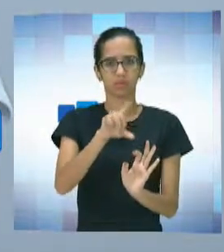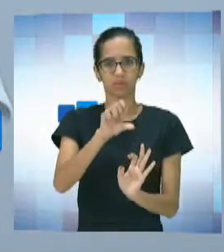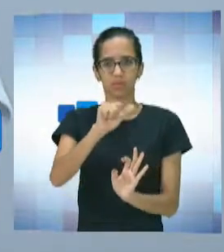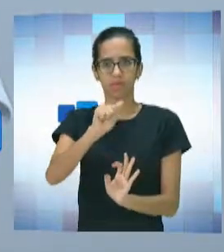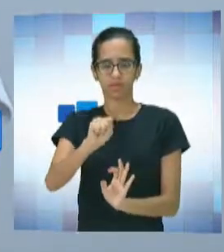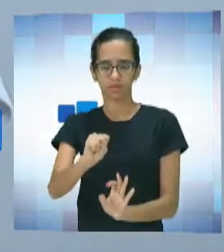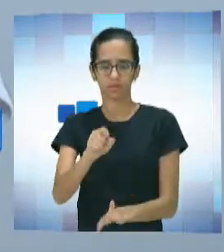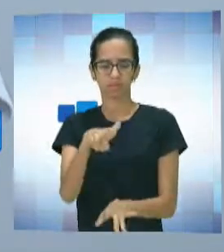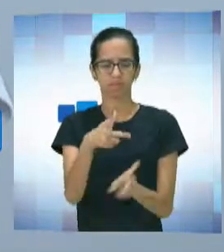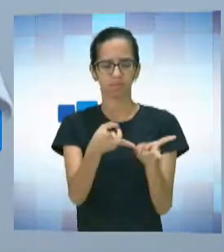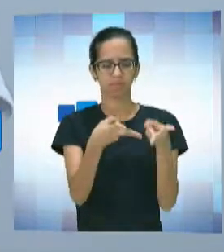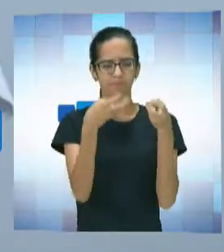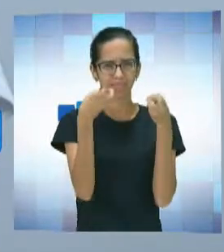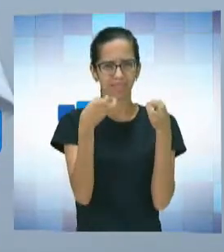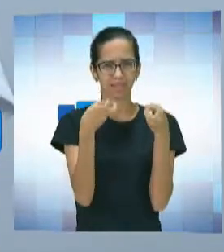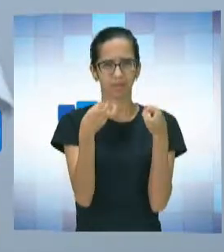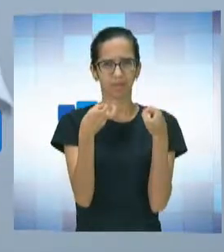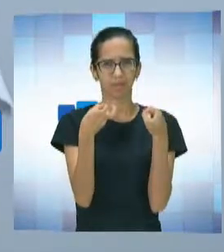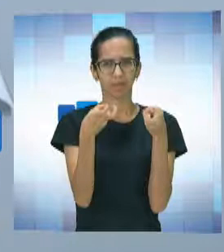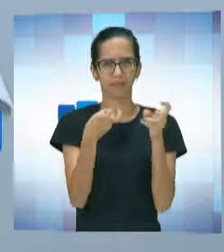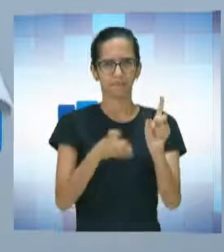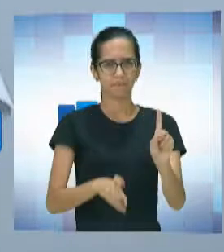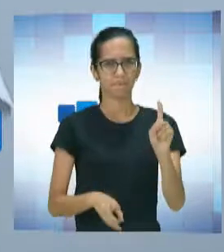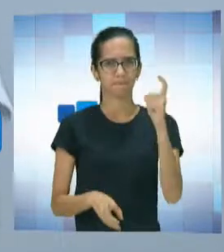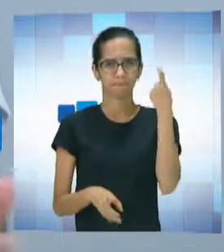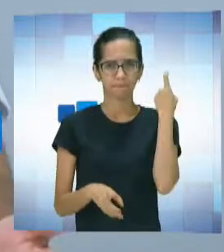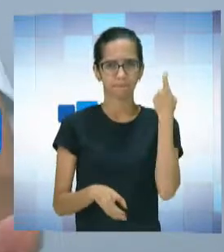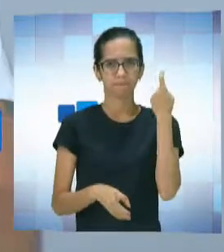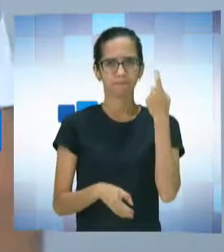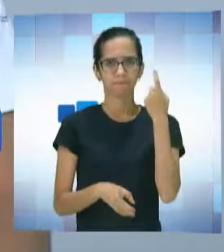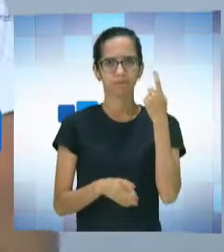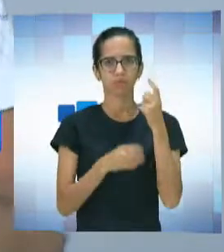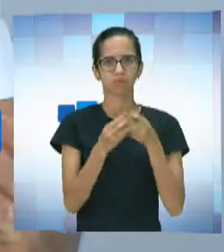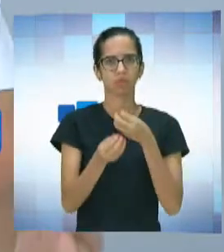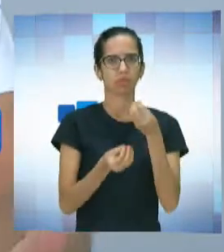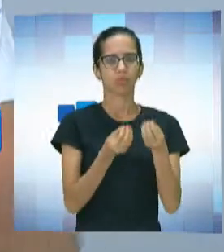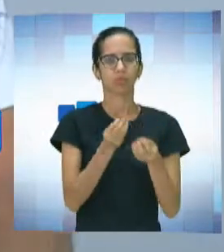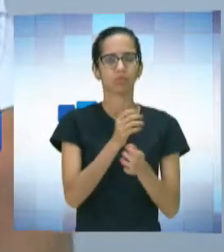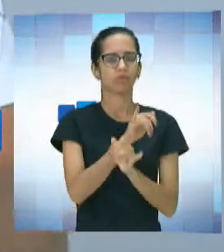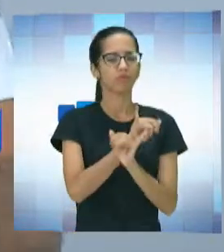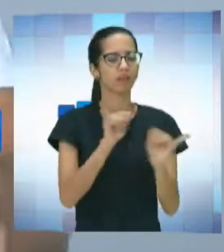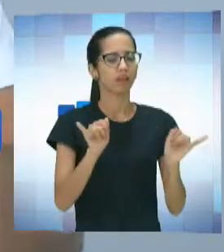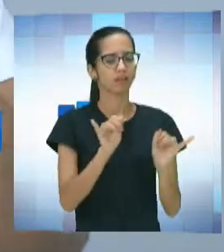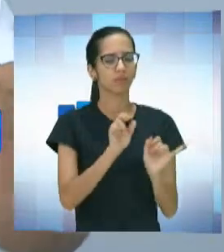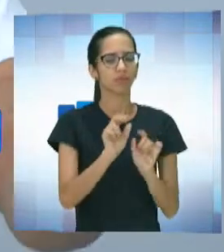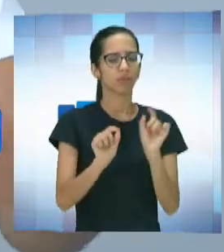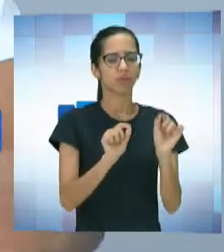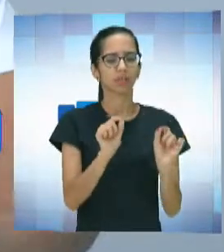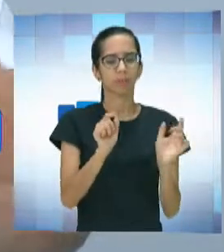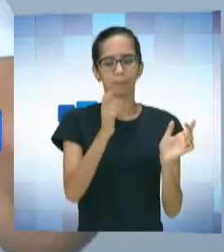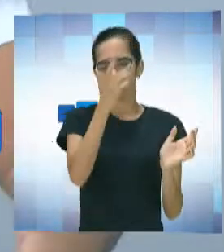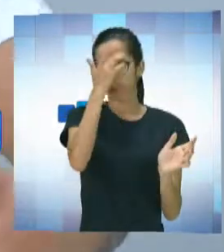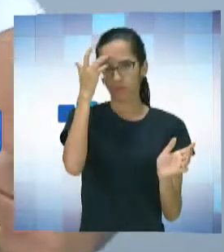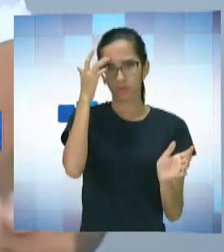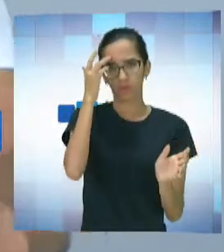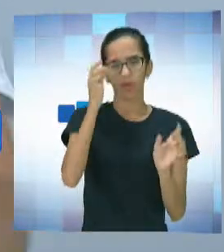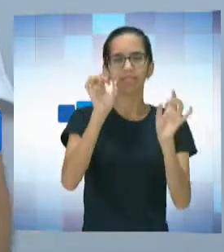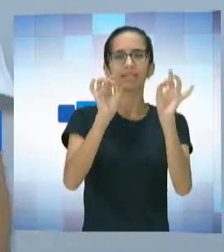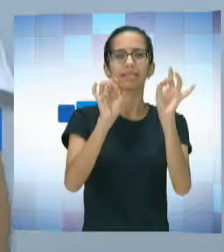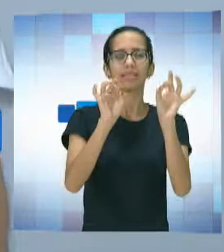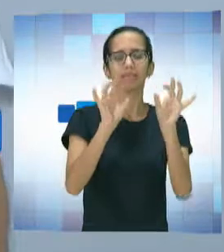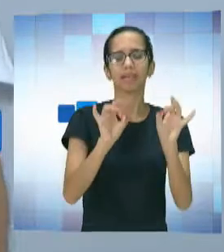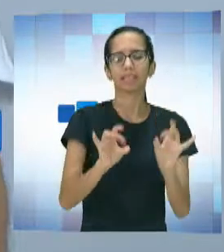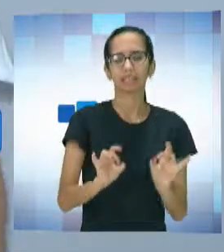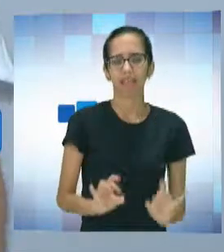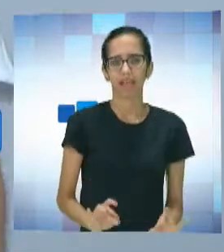época, o termo que chamavam as crianças eram crianças especiais, portadoras de necessidades especiais, né?